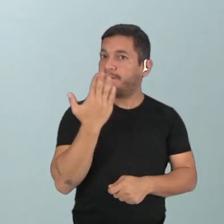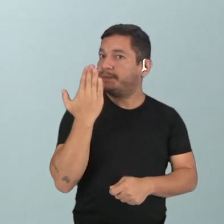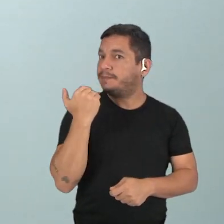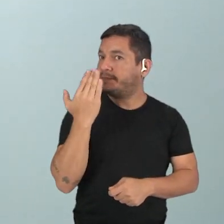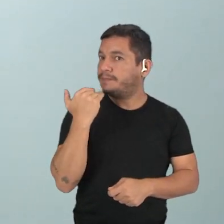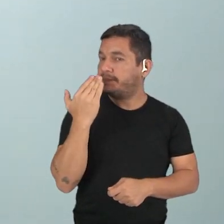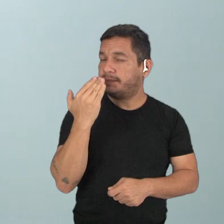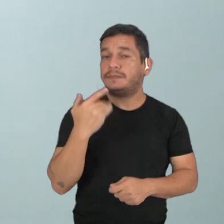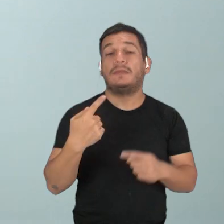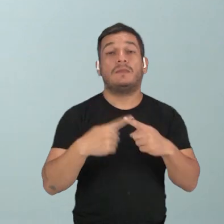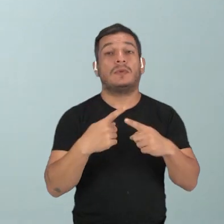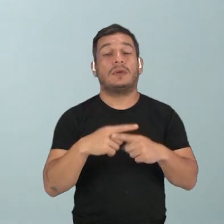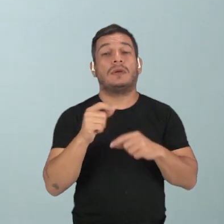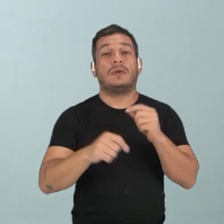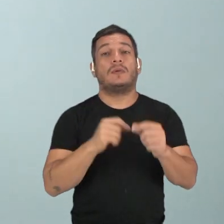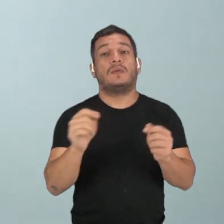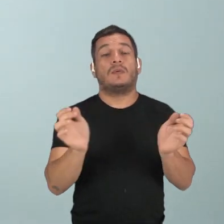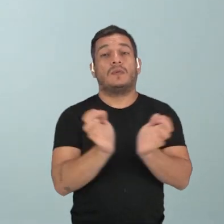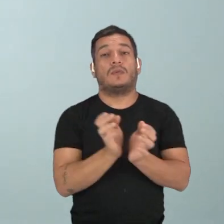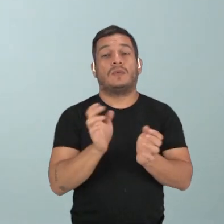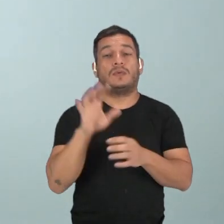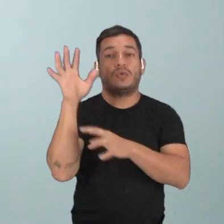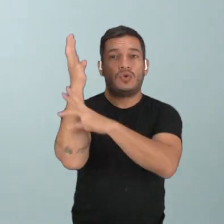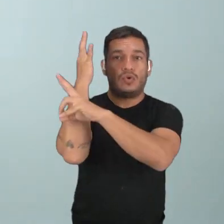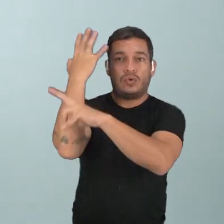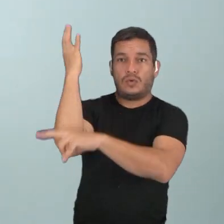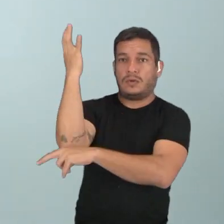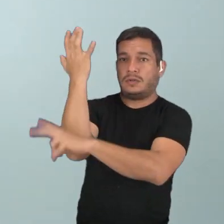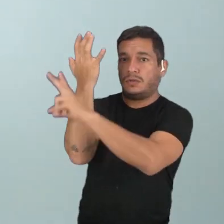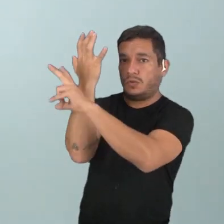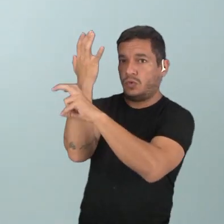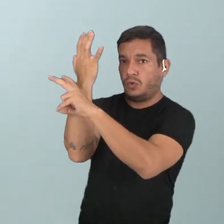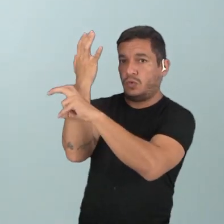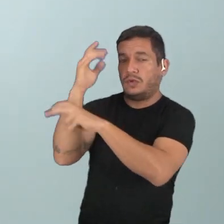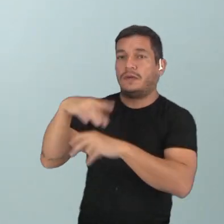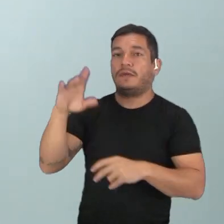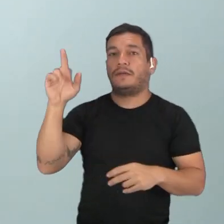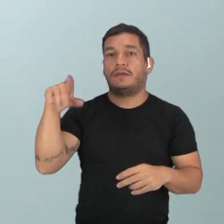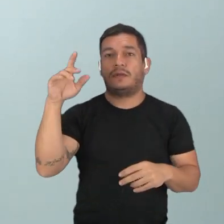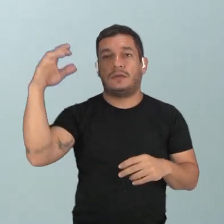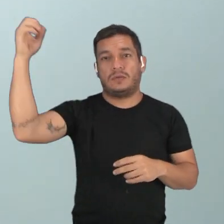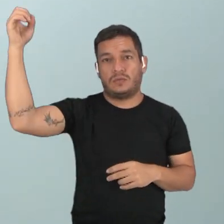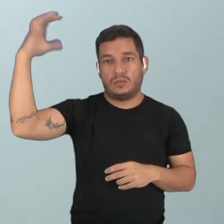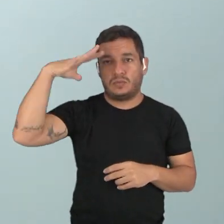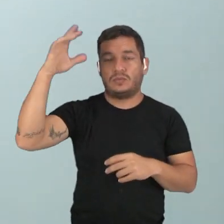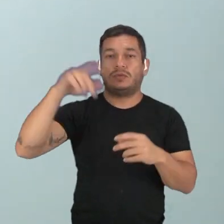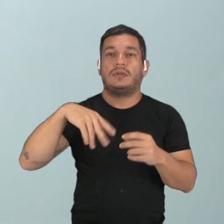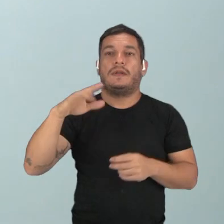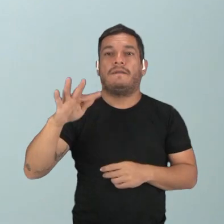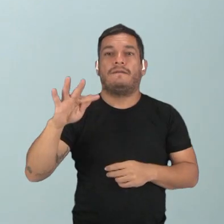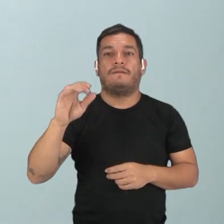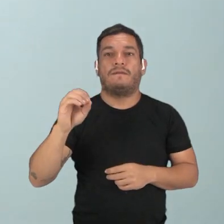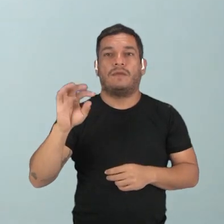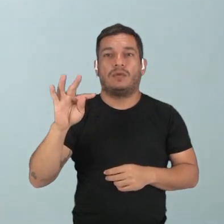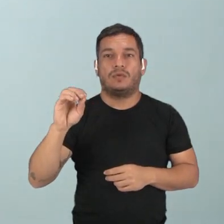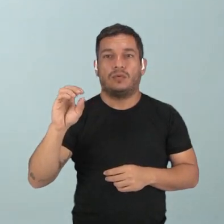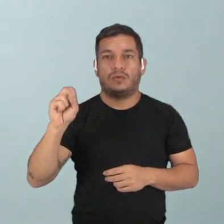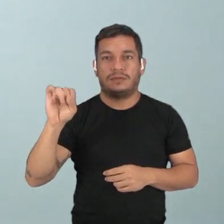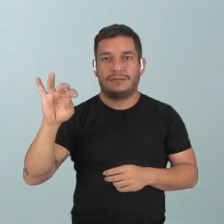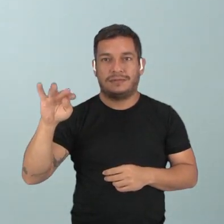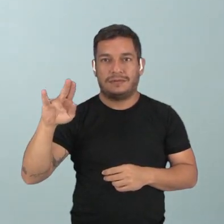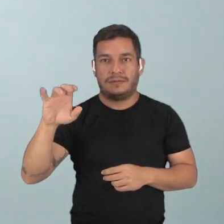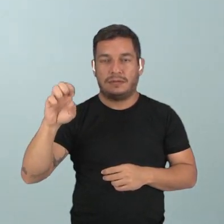próprio alimento, porque são os seres fotossintetizantes, que a partir da captação da luz luminosa, a partir da captação da luz do sol,